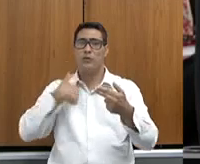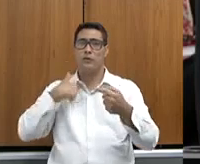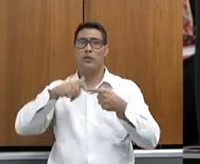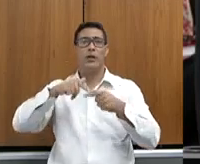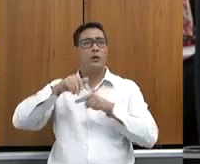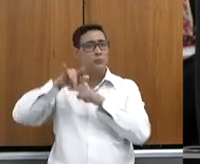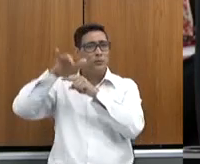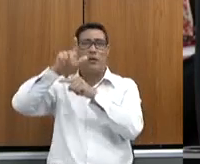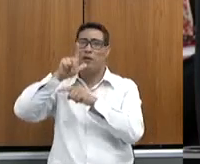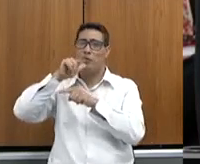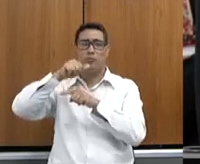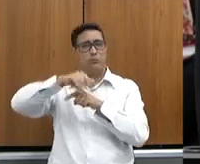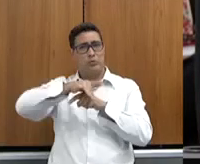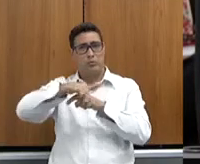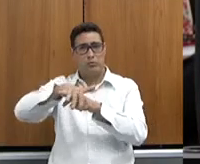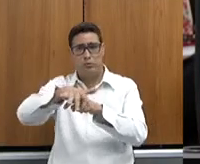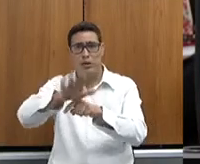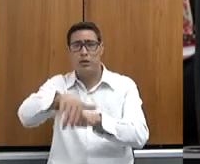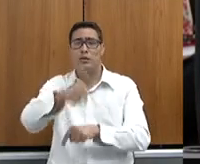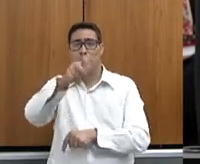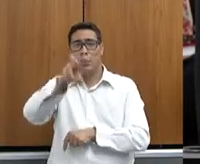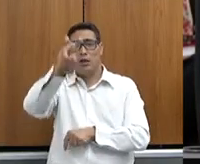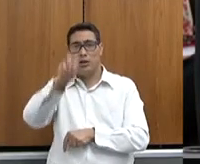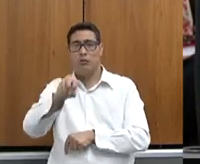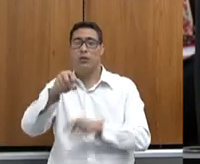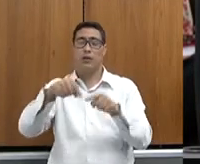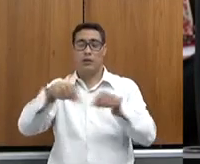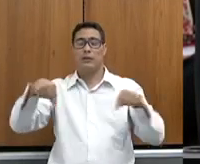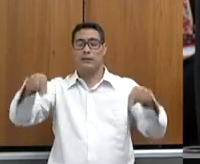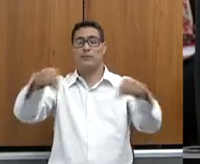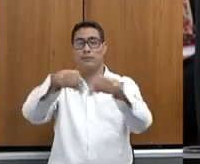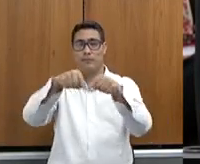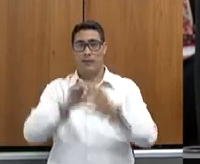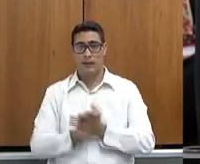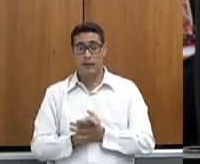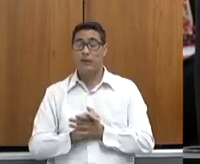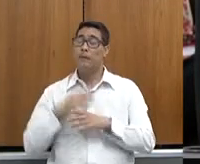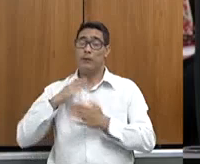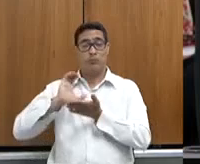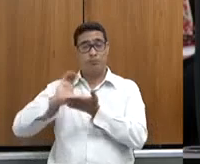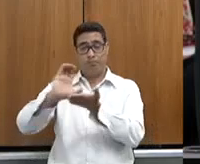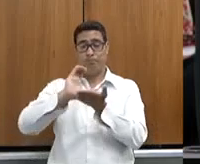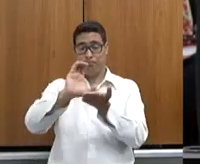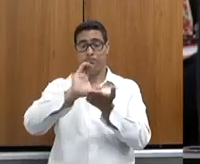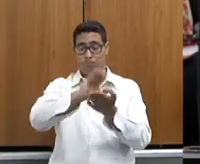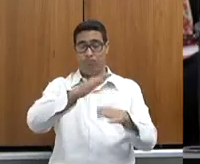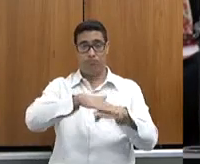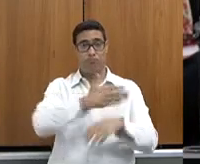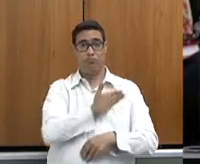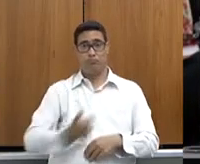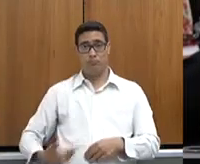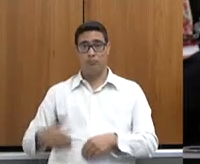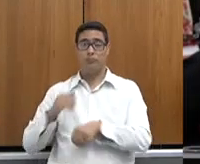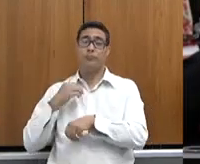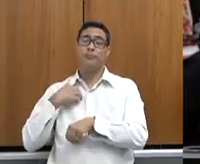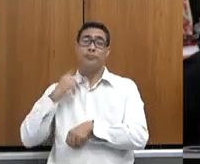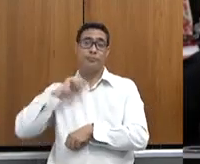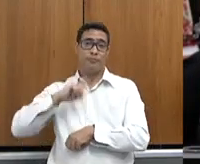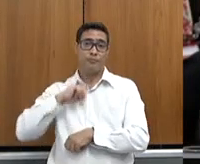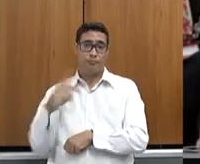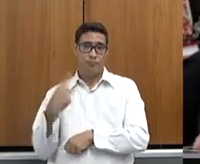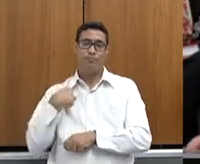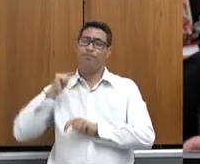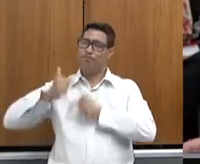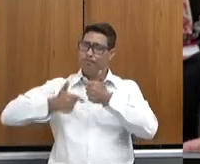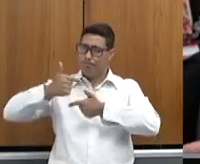aproximadamente 850 hectares. Então, vejam, senhores, que o investimento está sendo feito pelo governo de Minas. Nós estamos trabalhando